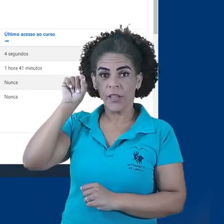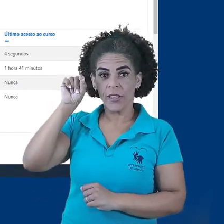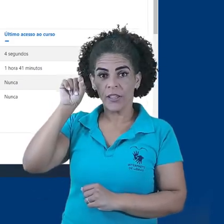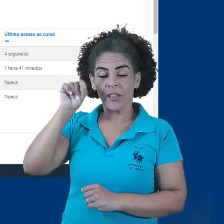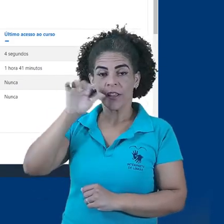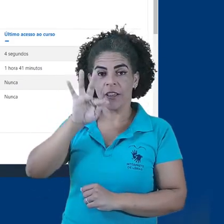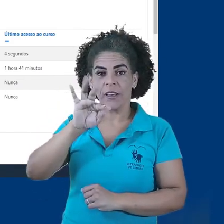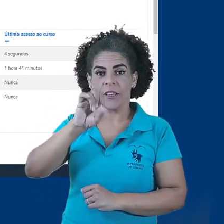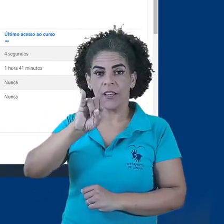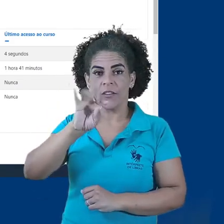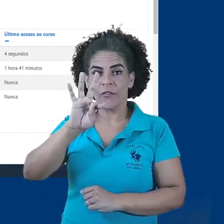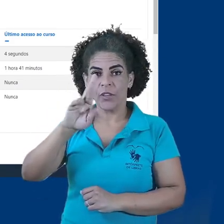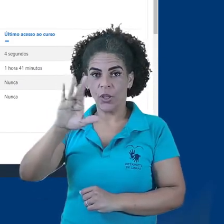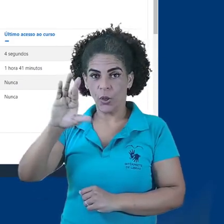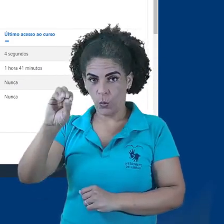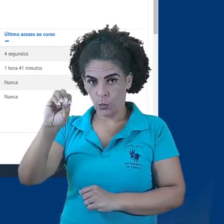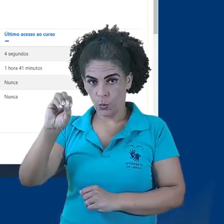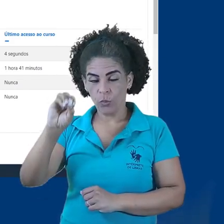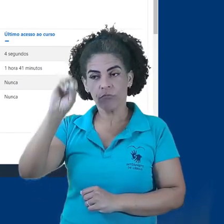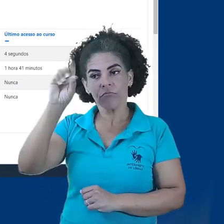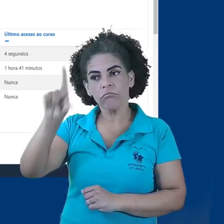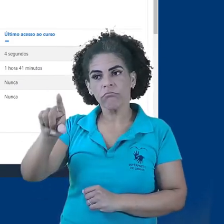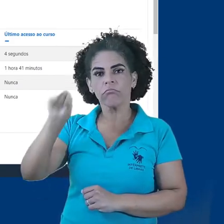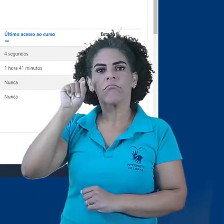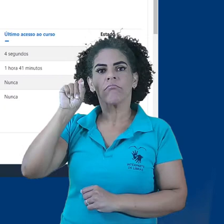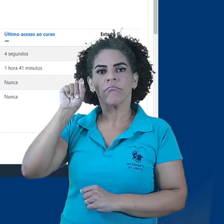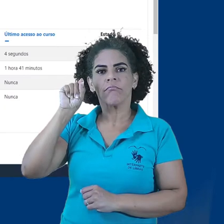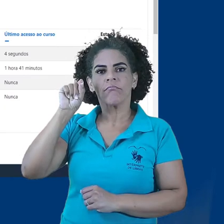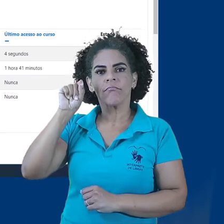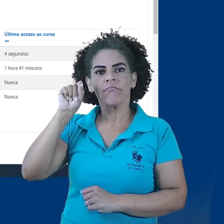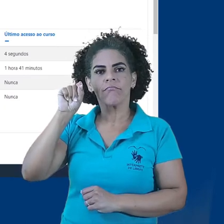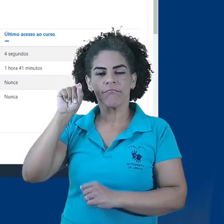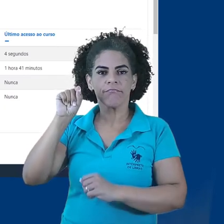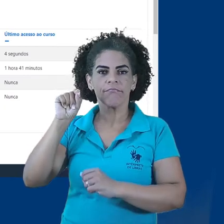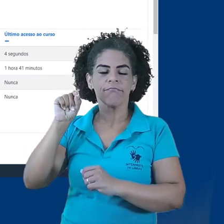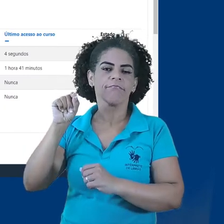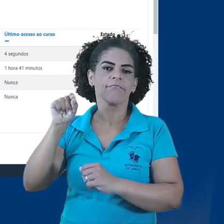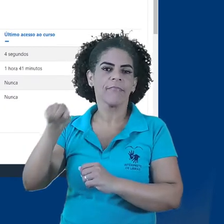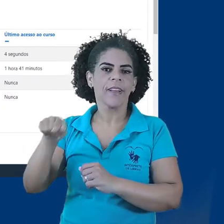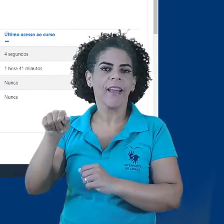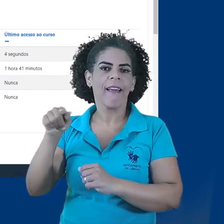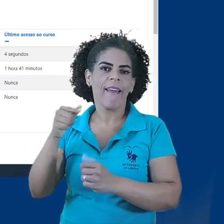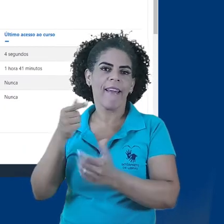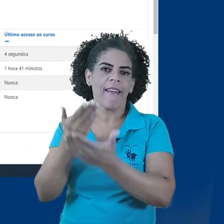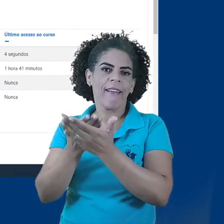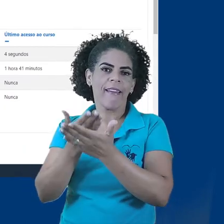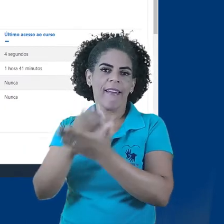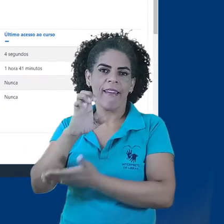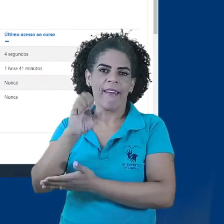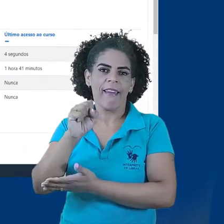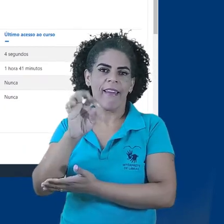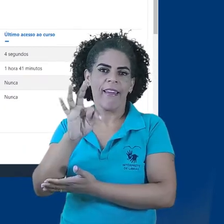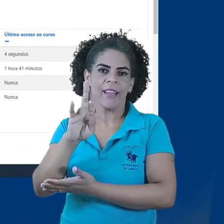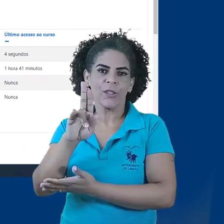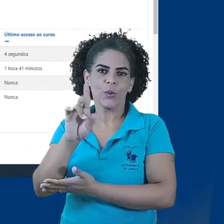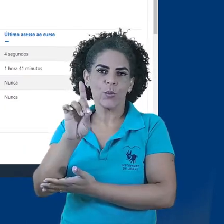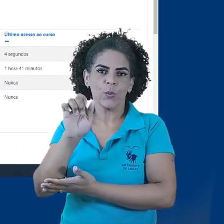clicarei um filtro de papel ou papel estudante.